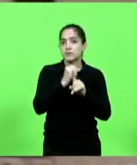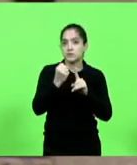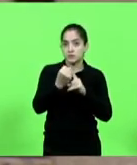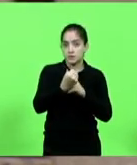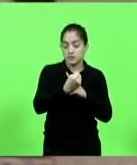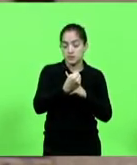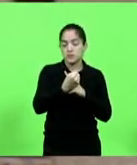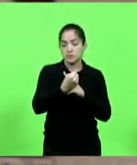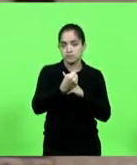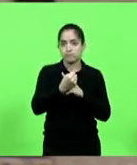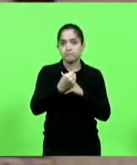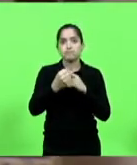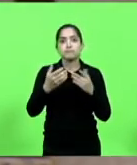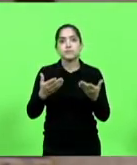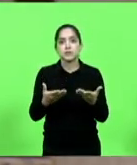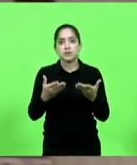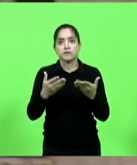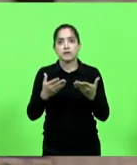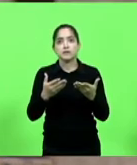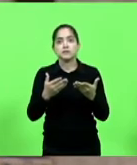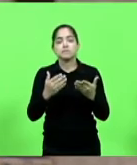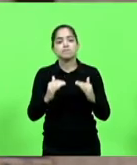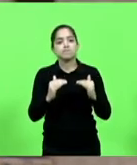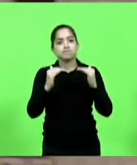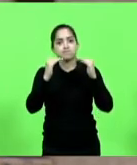fazem a grandeza daquela cidade.